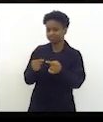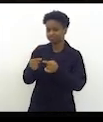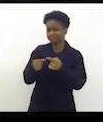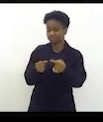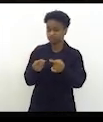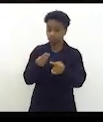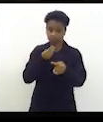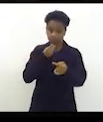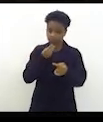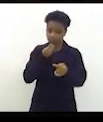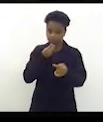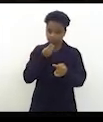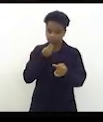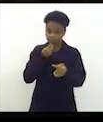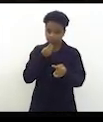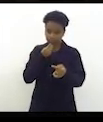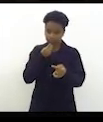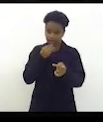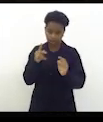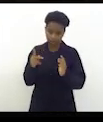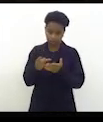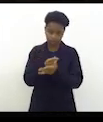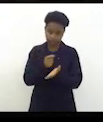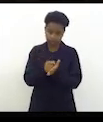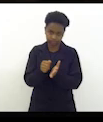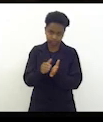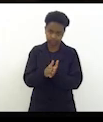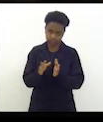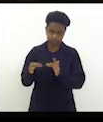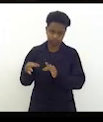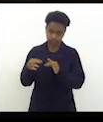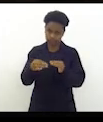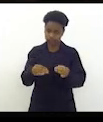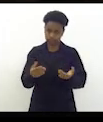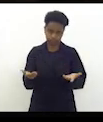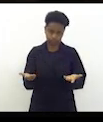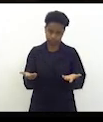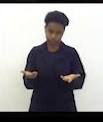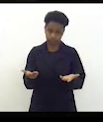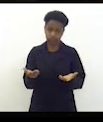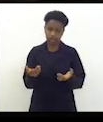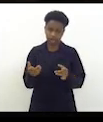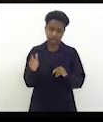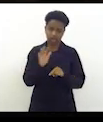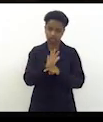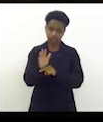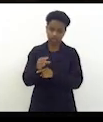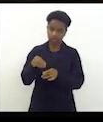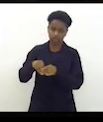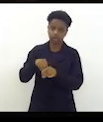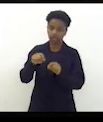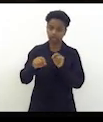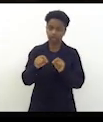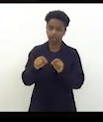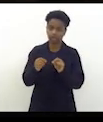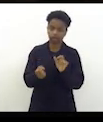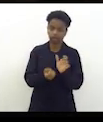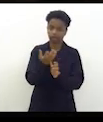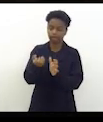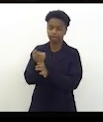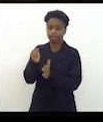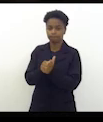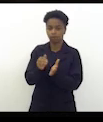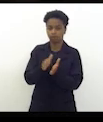evidentemente é você trazer todo mundo para colaborar com a indústria da multa então estou chamando